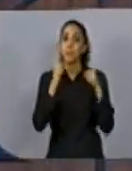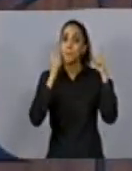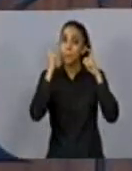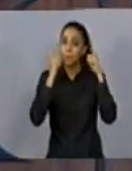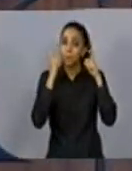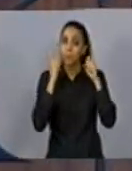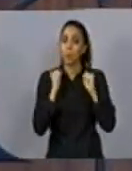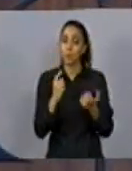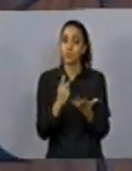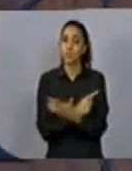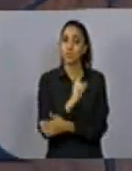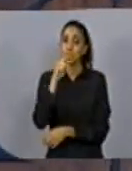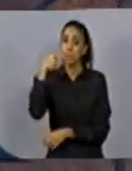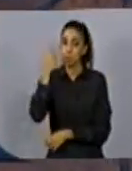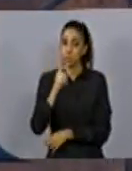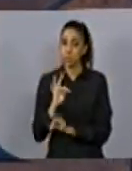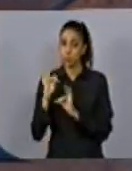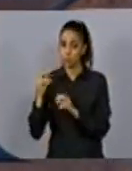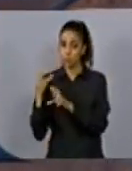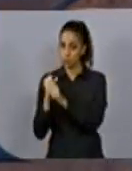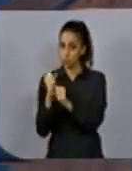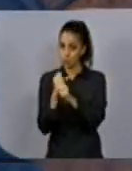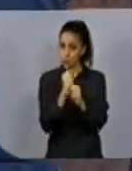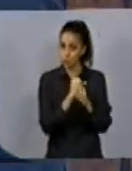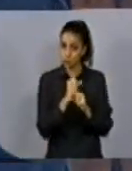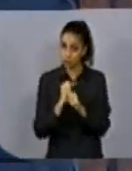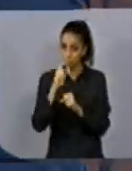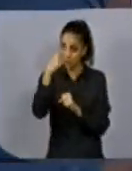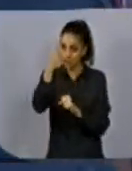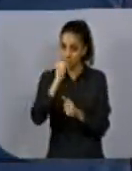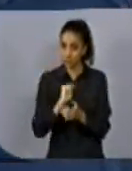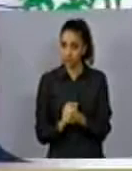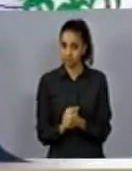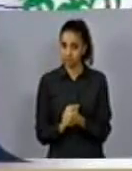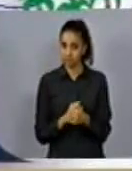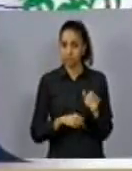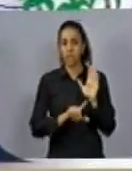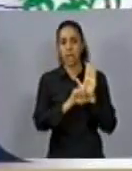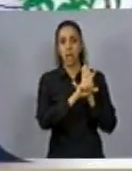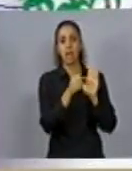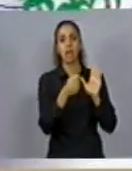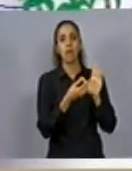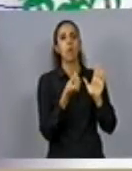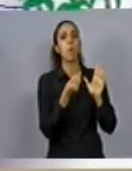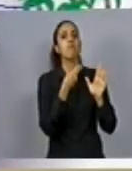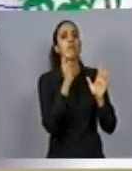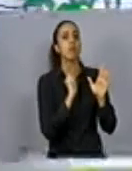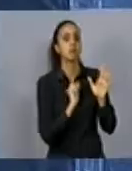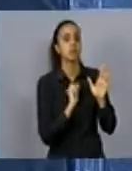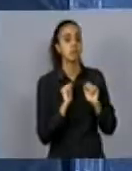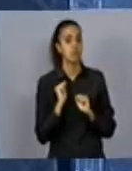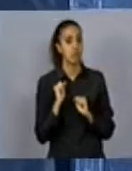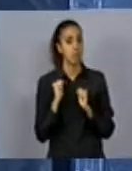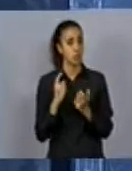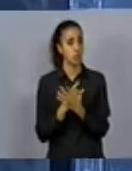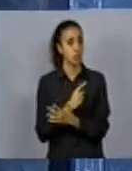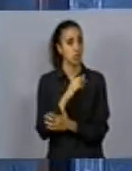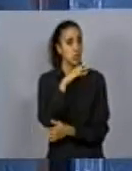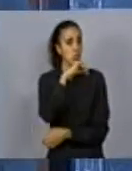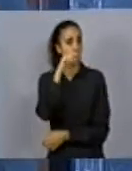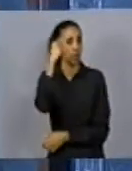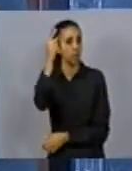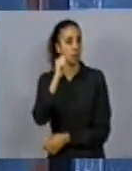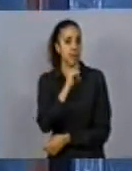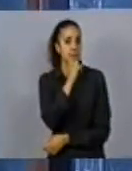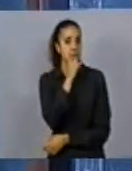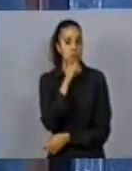efeito cumulativo sendo pensado dentro da própria lei. Se o senhor pensar o efeito negativo de uma